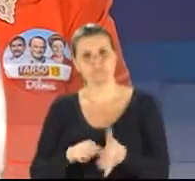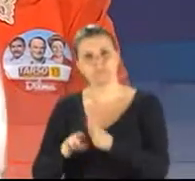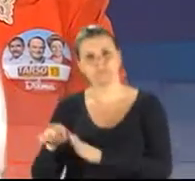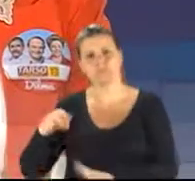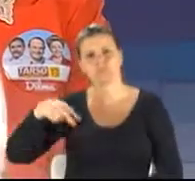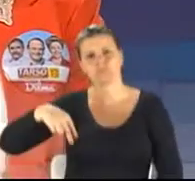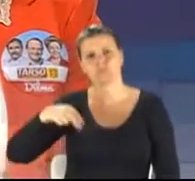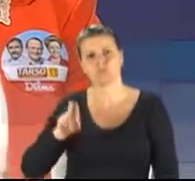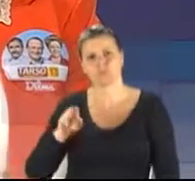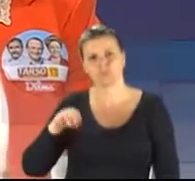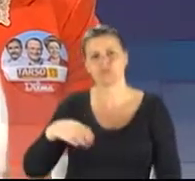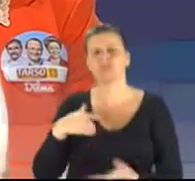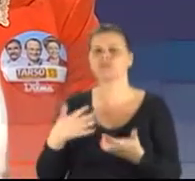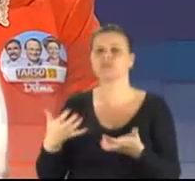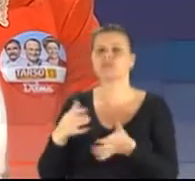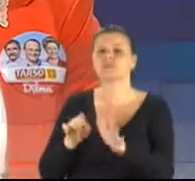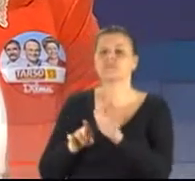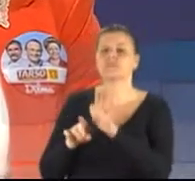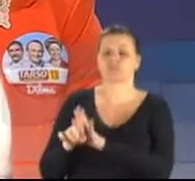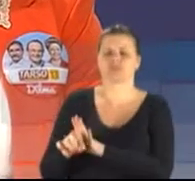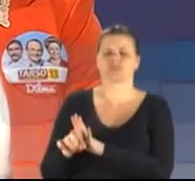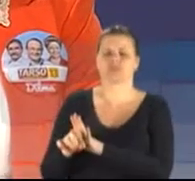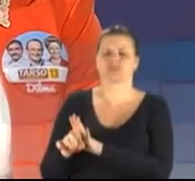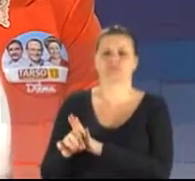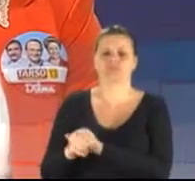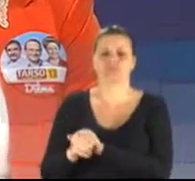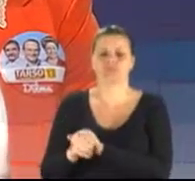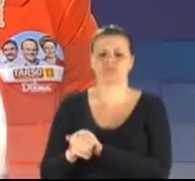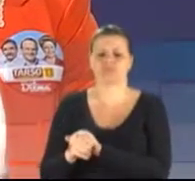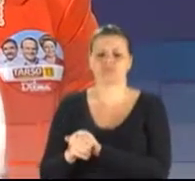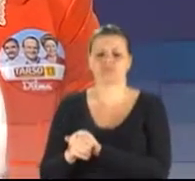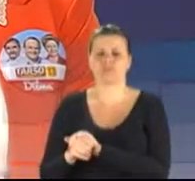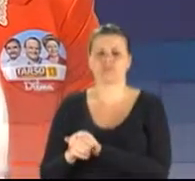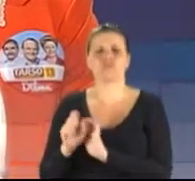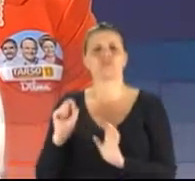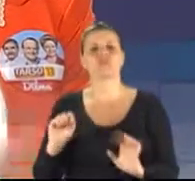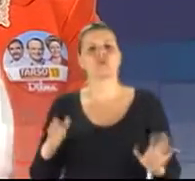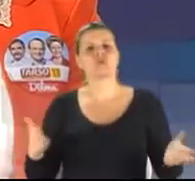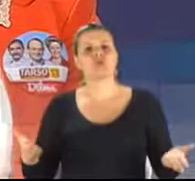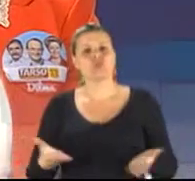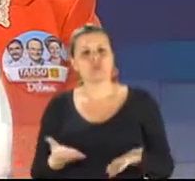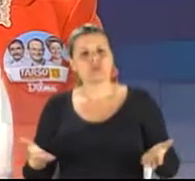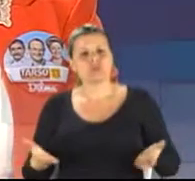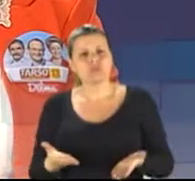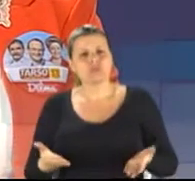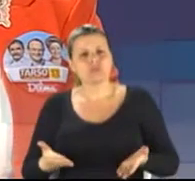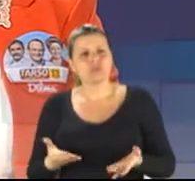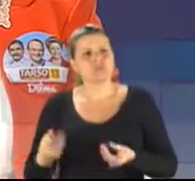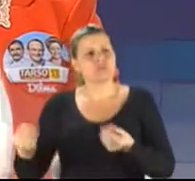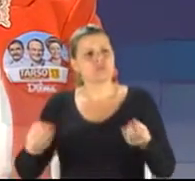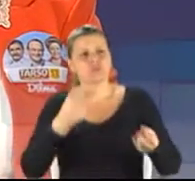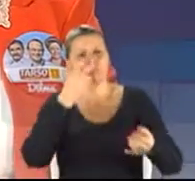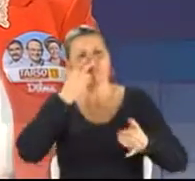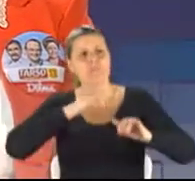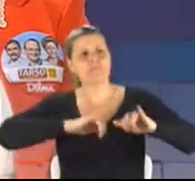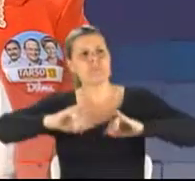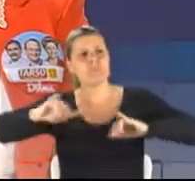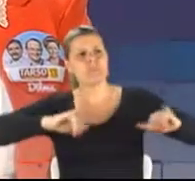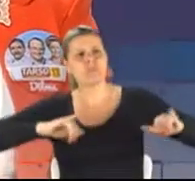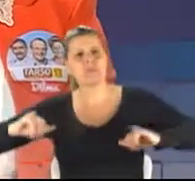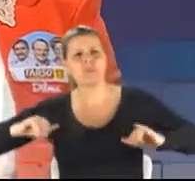queria até perguntar sobre a questão que hoje está sendo tão propagada nos debates